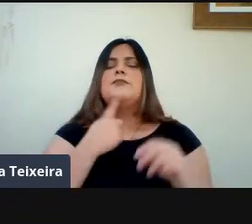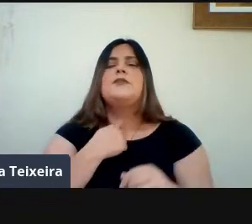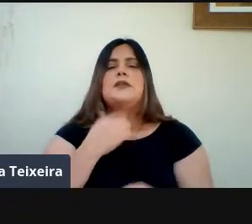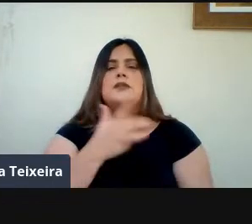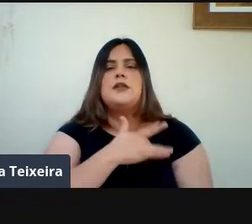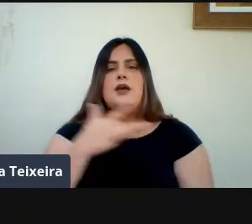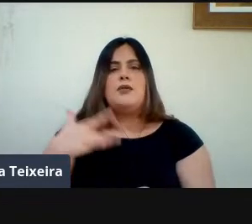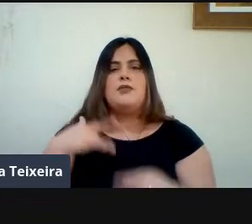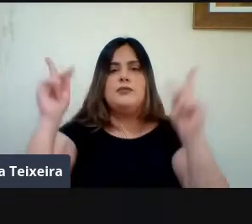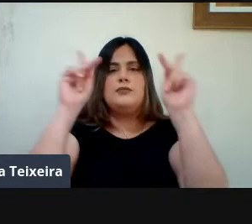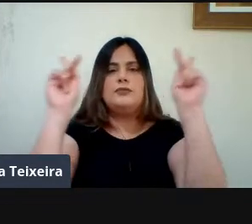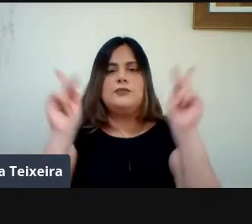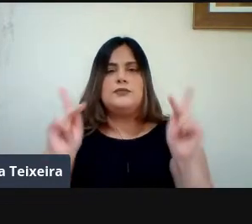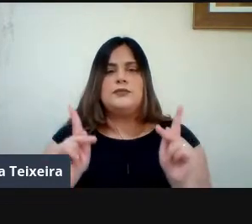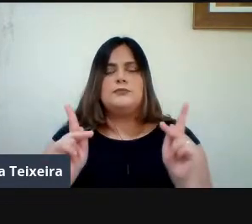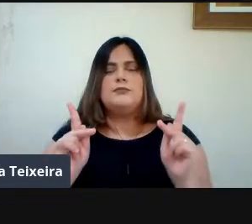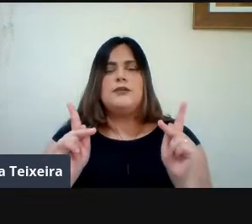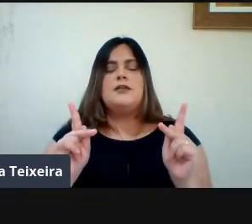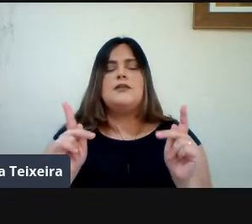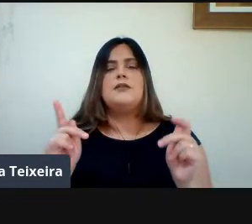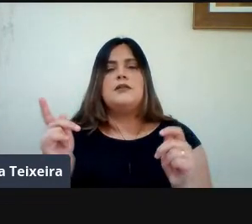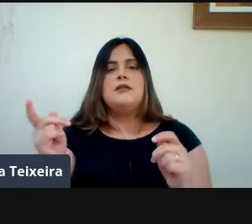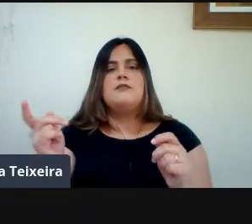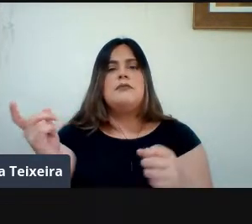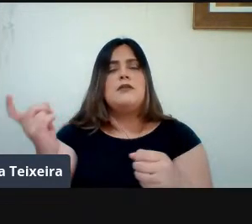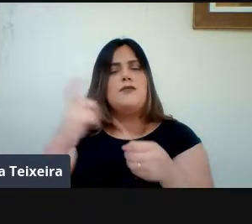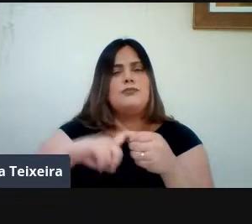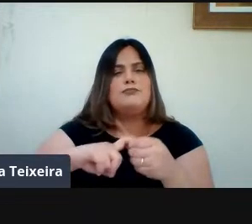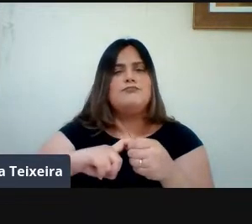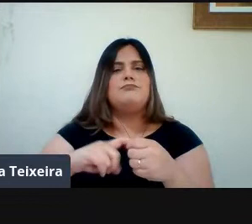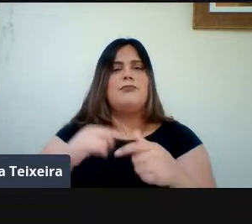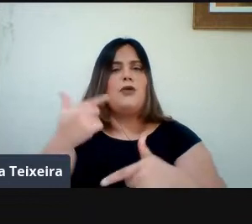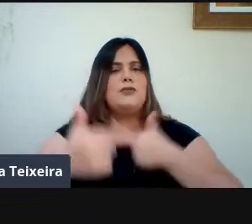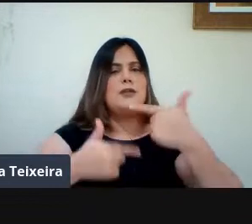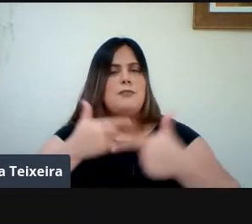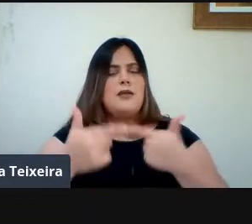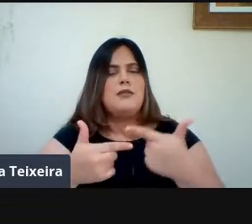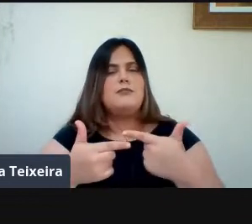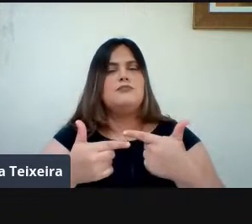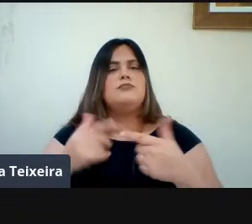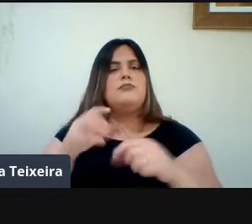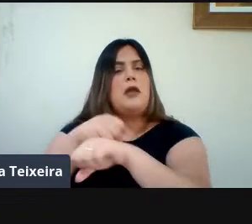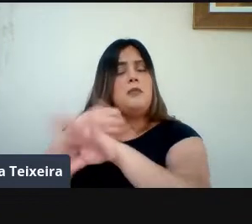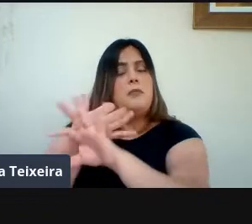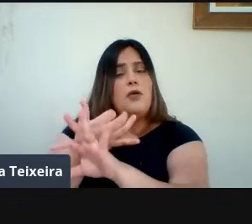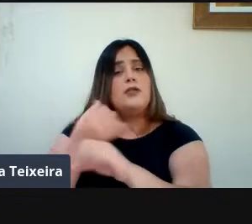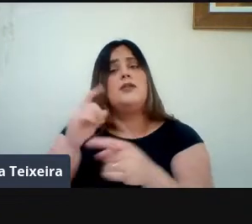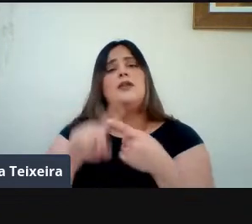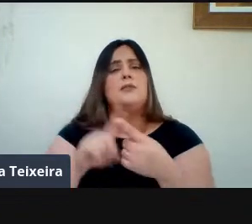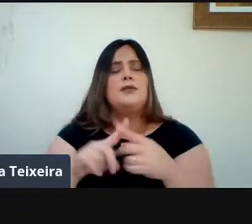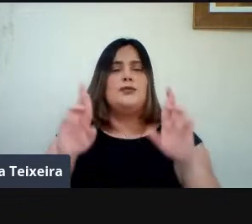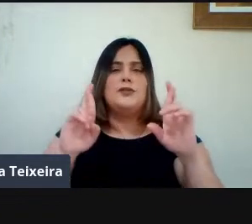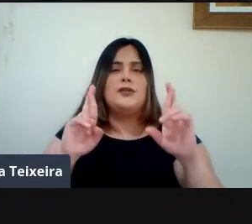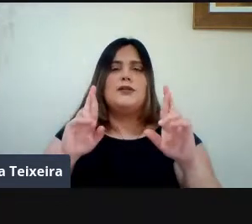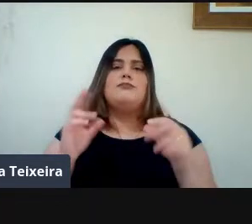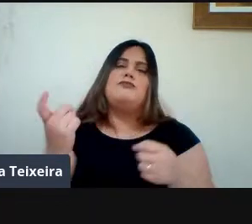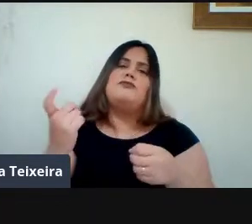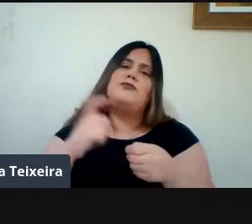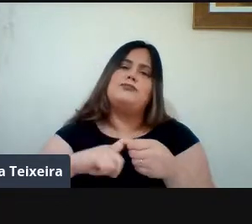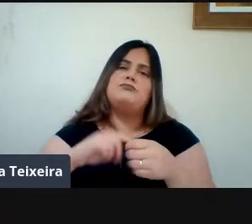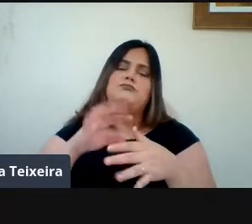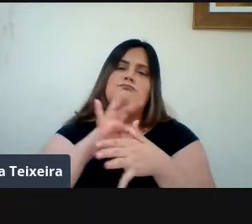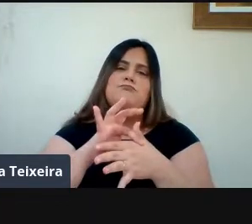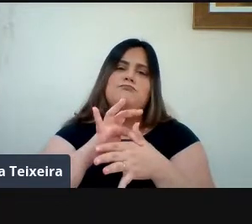Retornar As nossas Atividades Desse momento Remoto Mas que possamos Retornar Presencial O mais breve Possível Com o controle